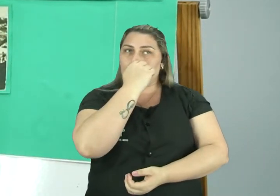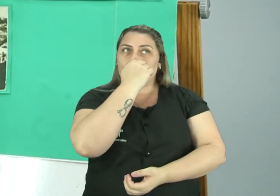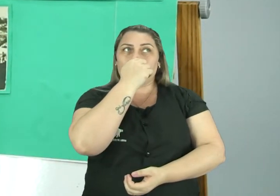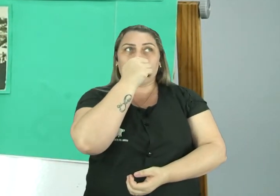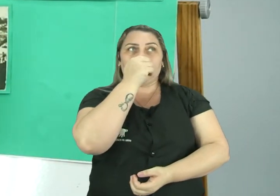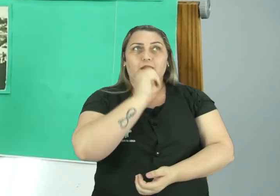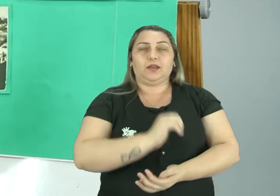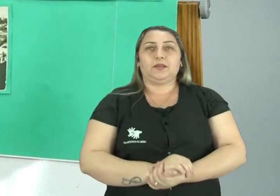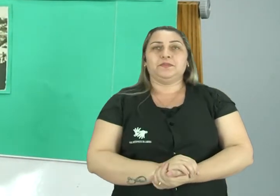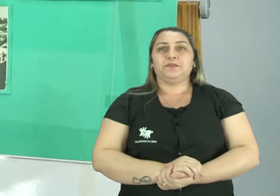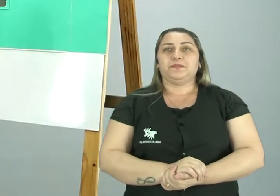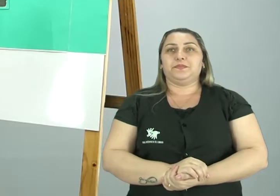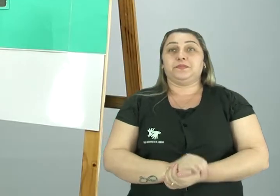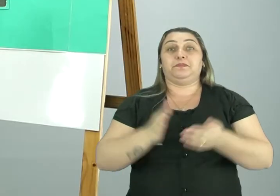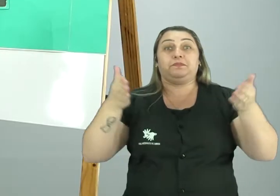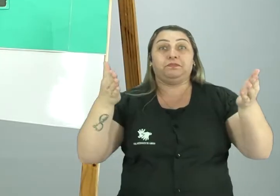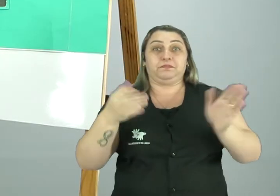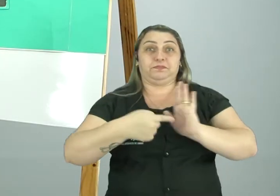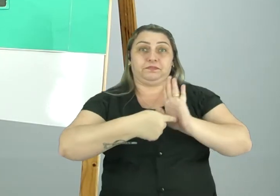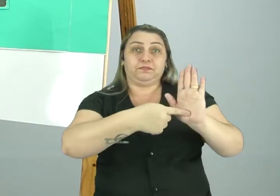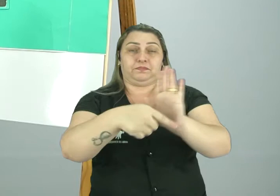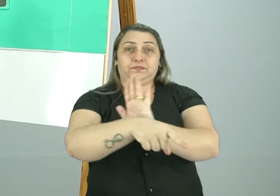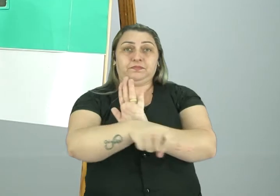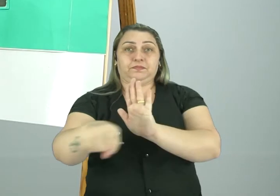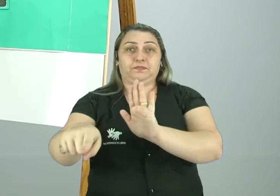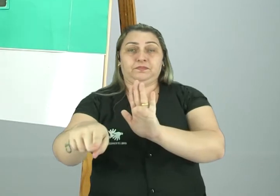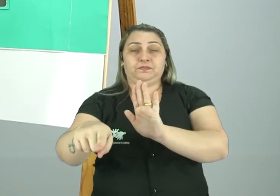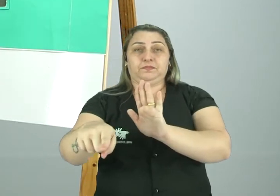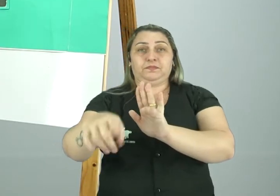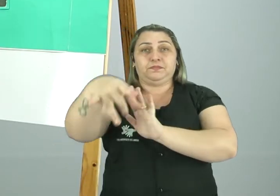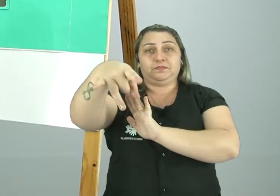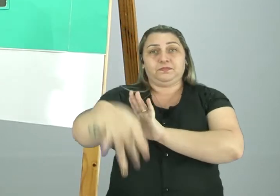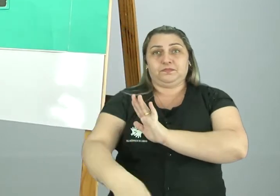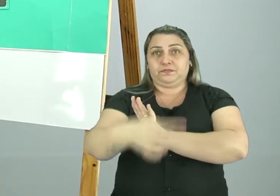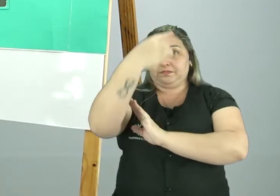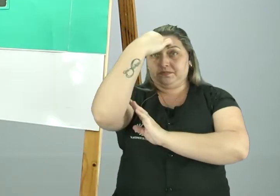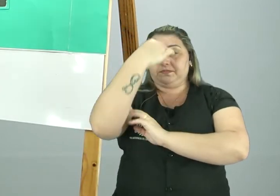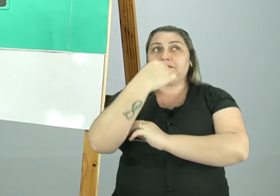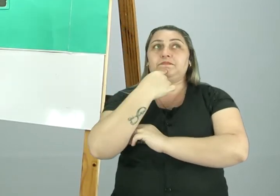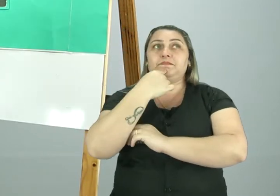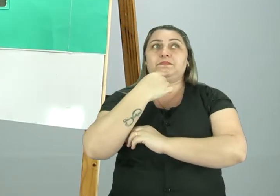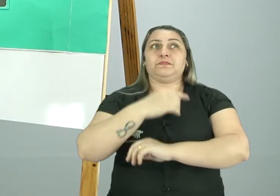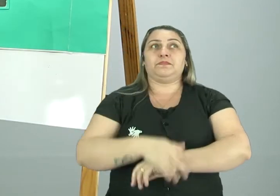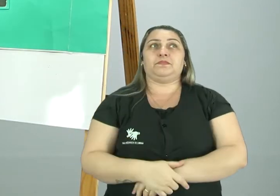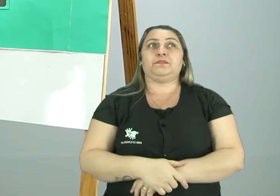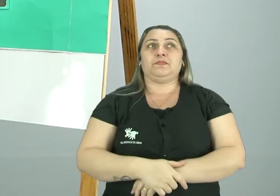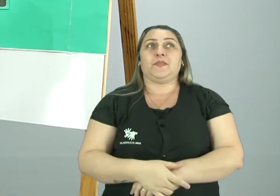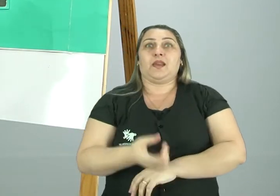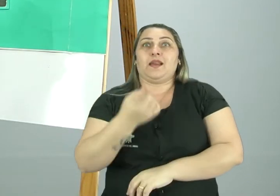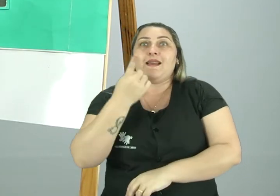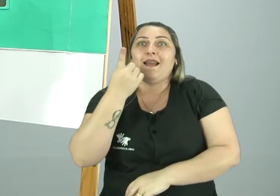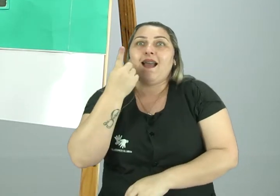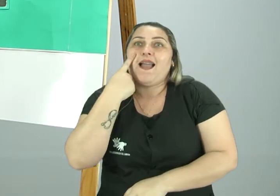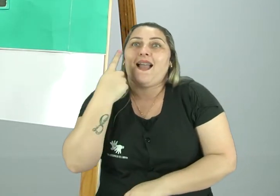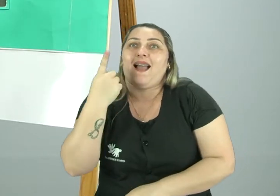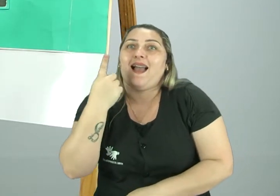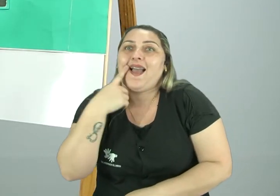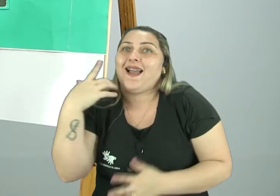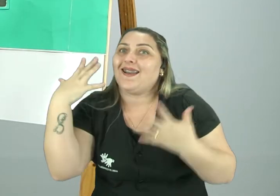E agora eu vou mostrar para vocês a última imagem. Olhem só.